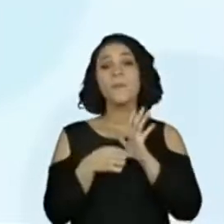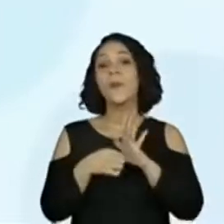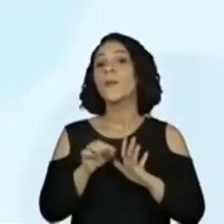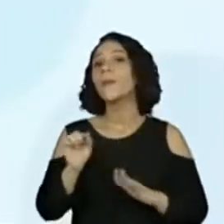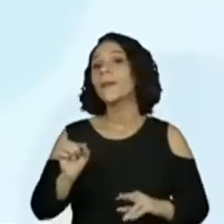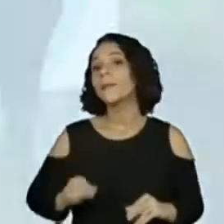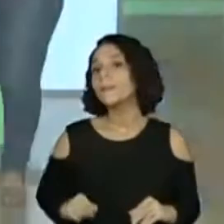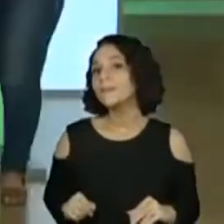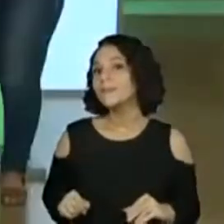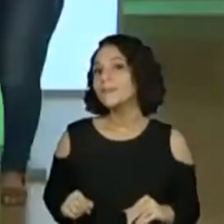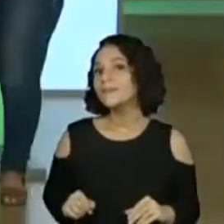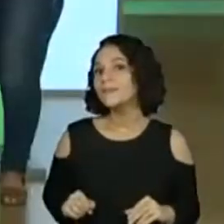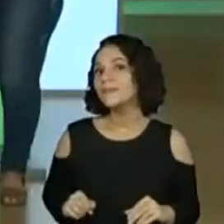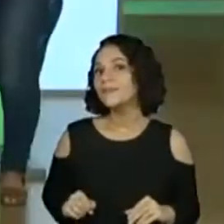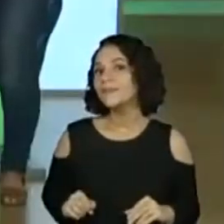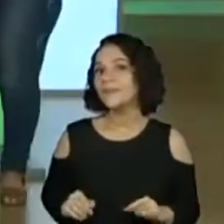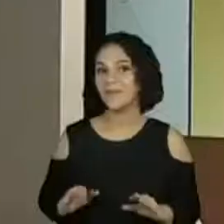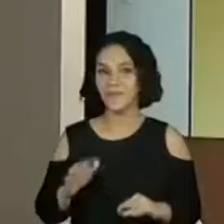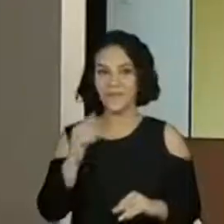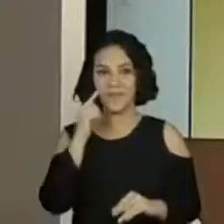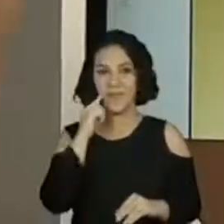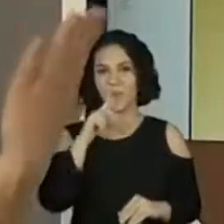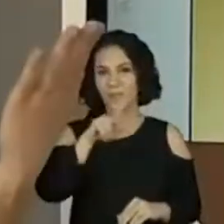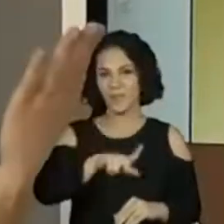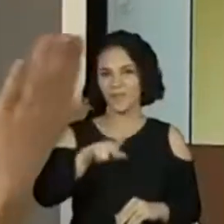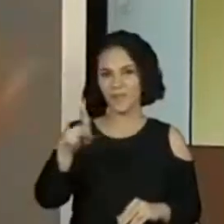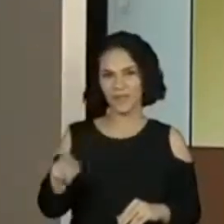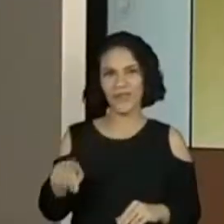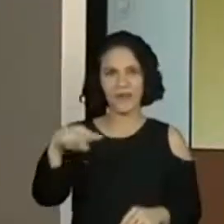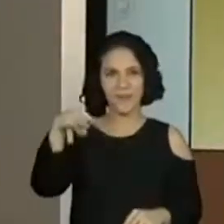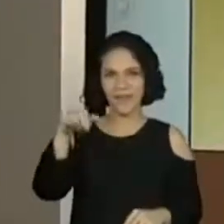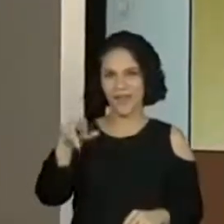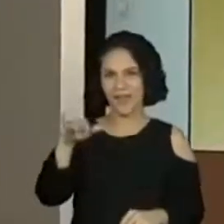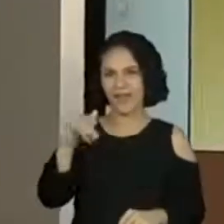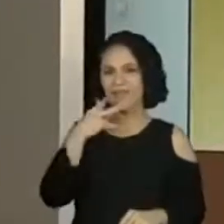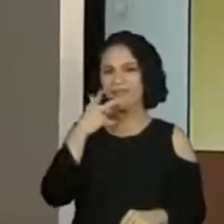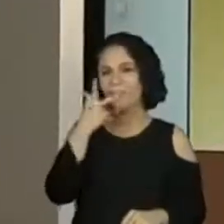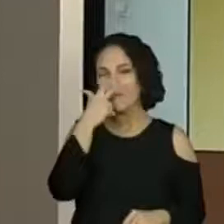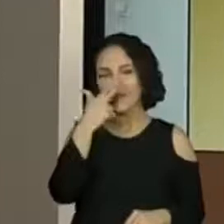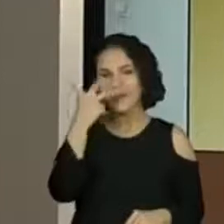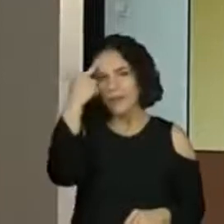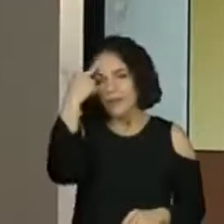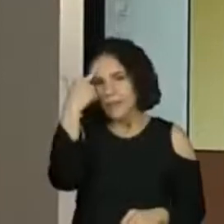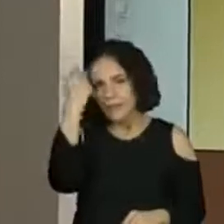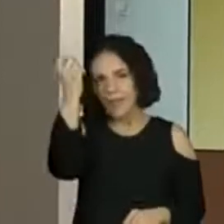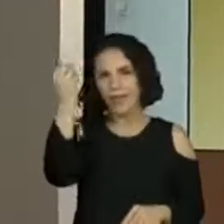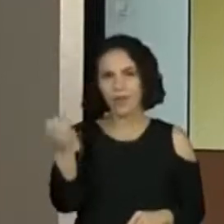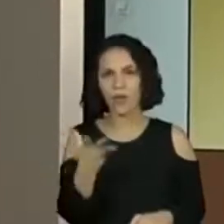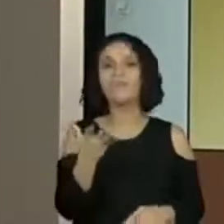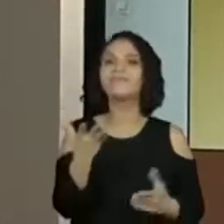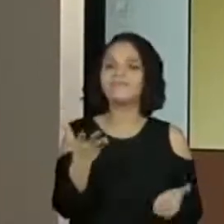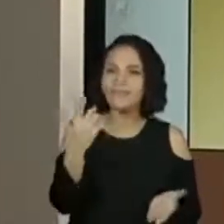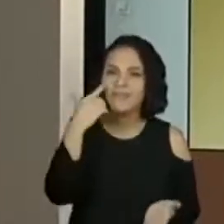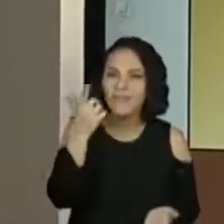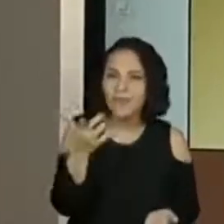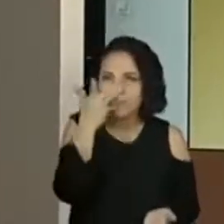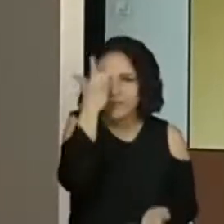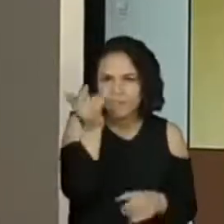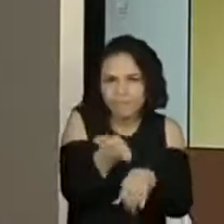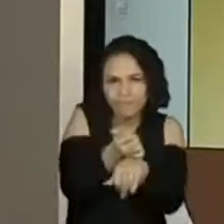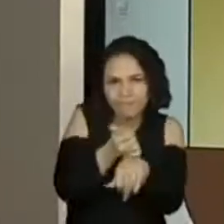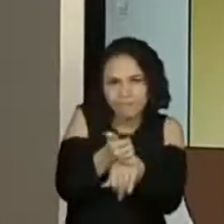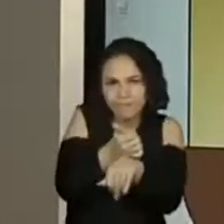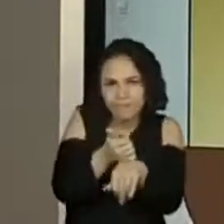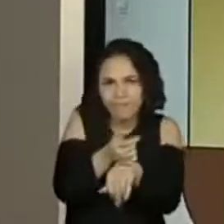prática ali? A Prô Maria de Lourdes trouxe lá. Nasceu uma ideia. Nasceu. Viu o quanto o cartunista tem que ter de detalhe, quantas